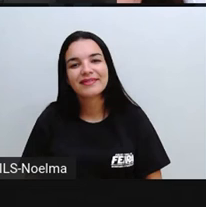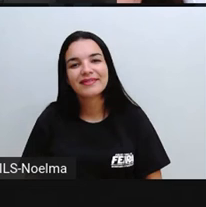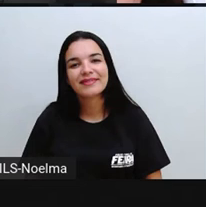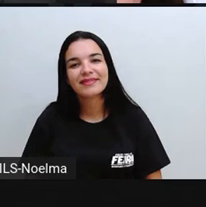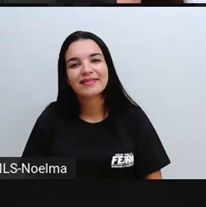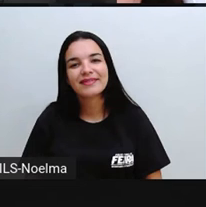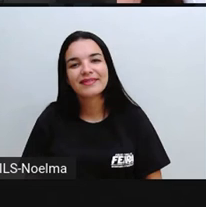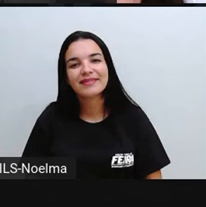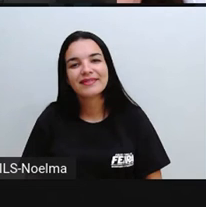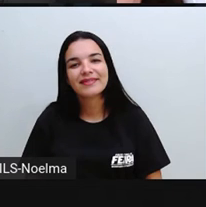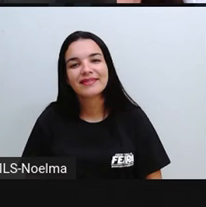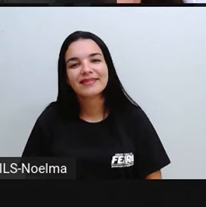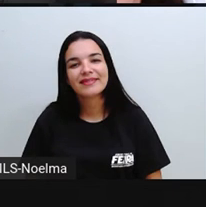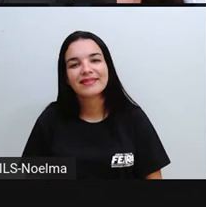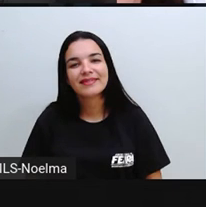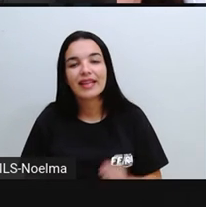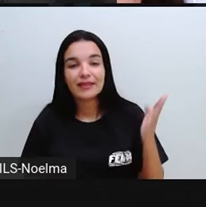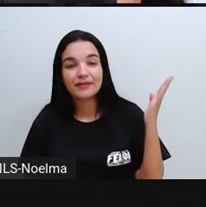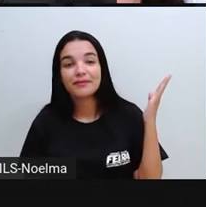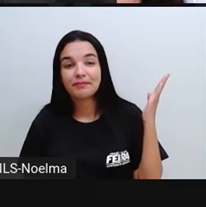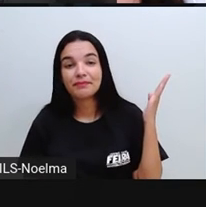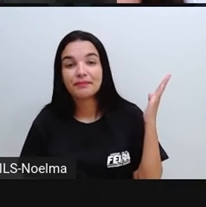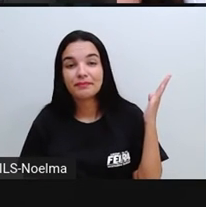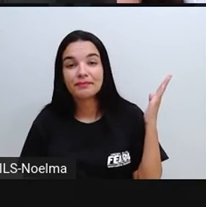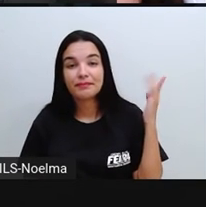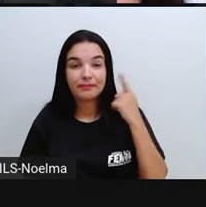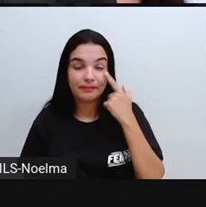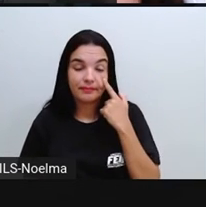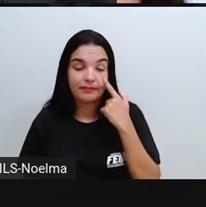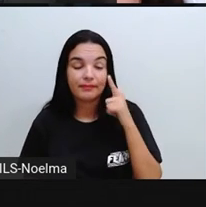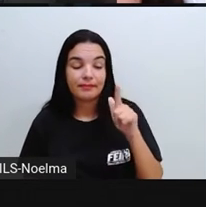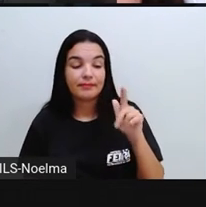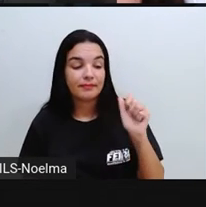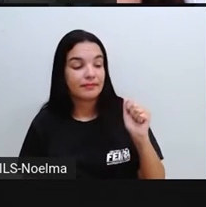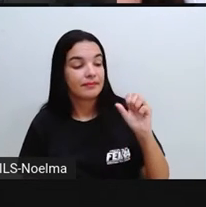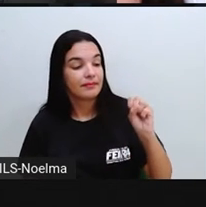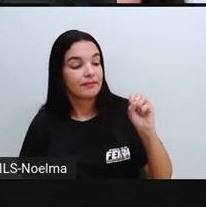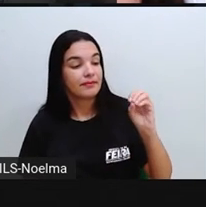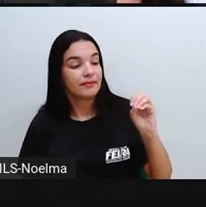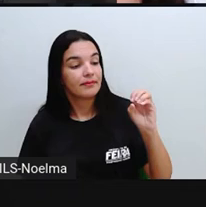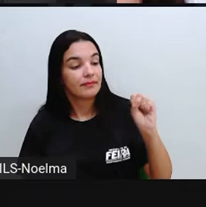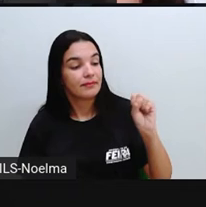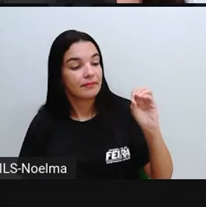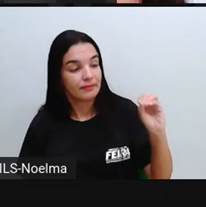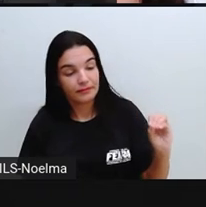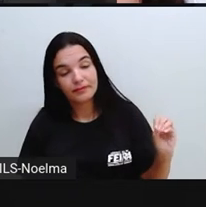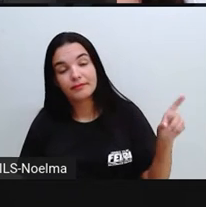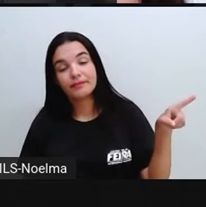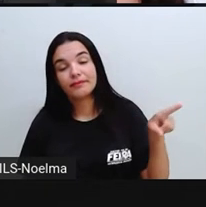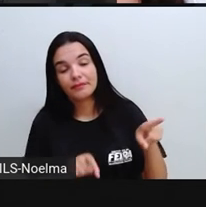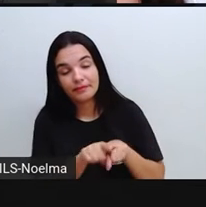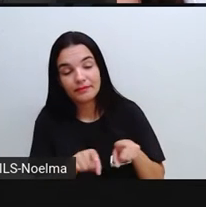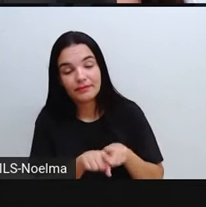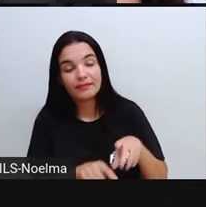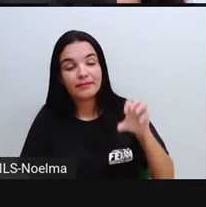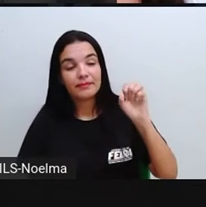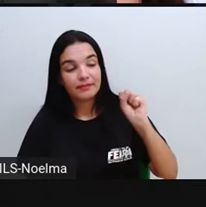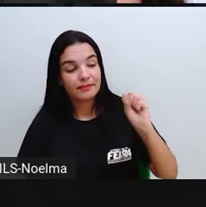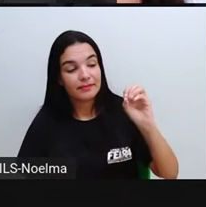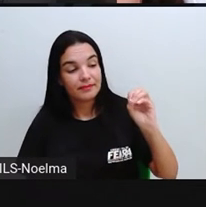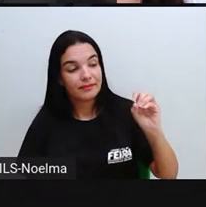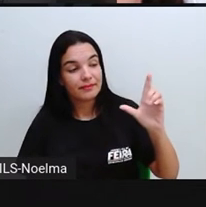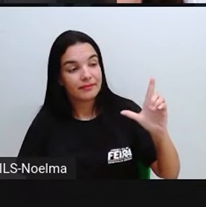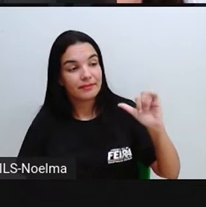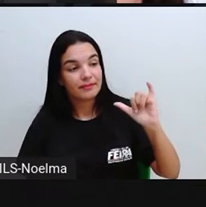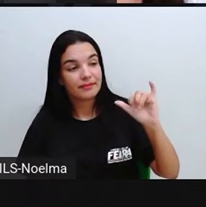Aqui ao meio nós temos o estado gasoso e o primeiro, ao último aqui,